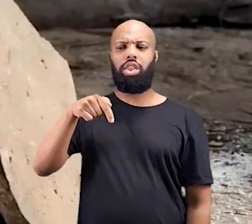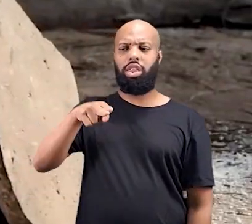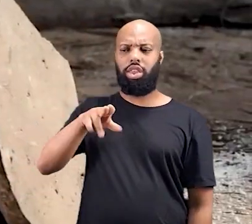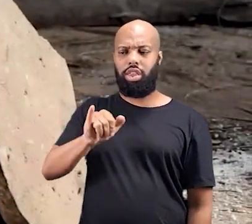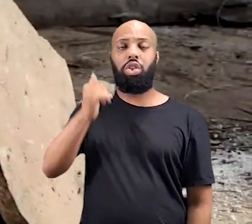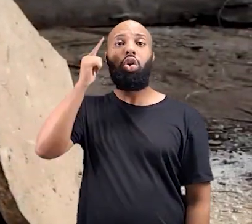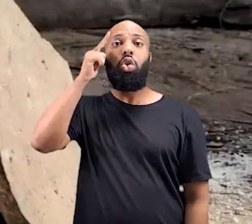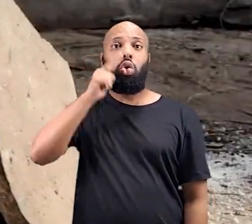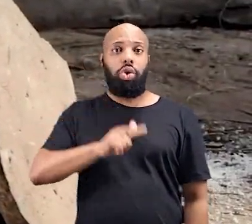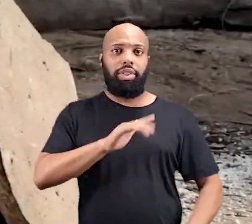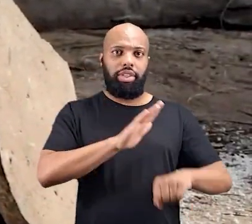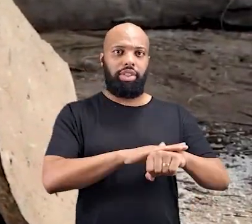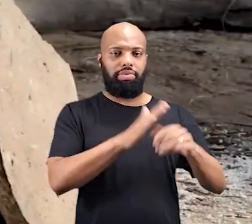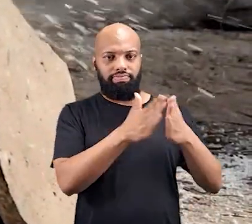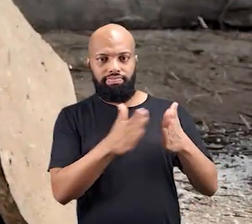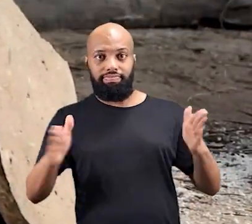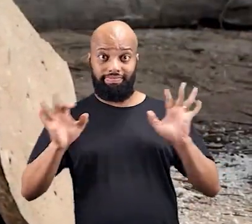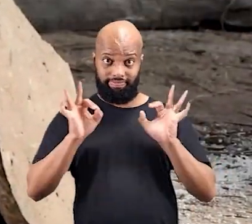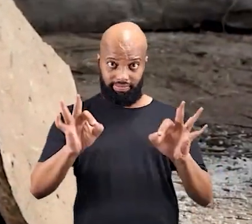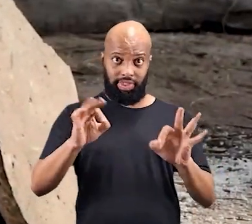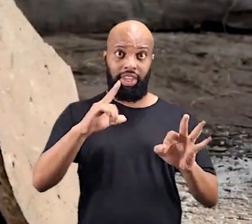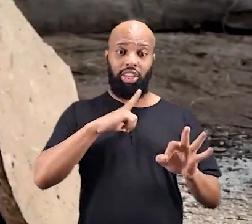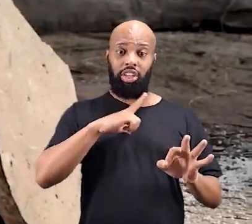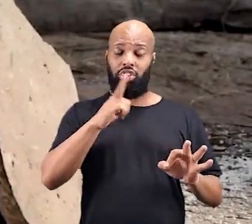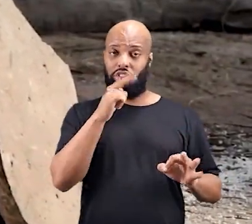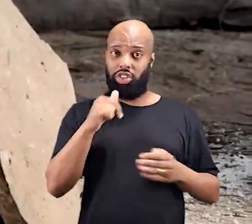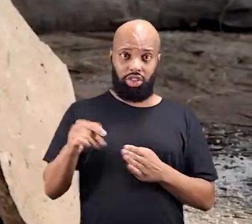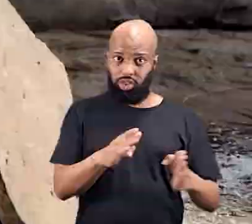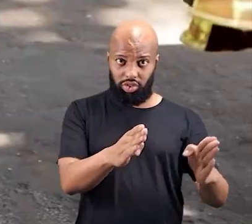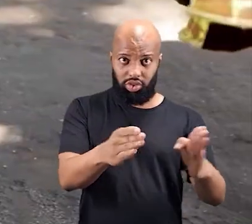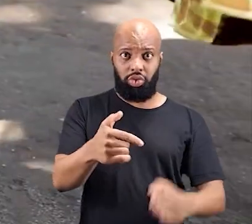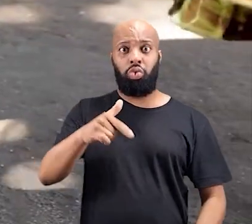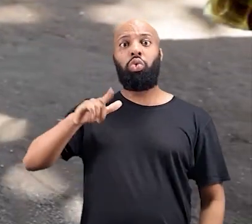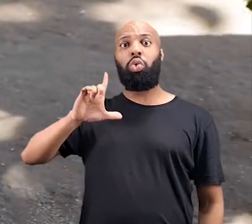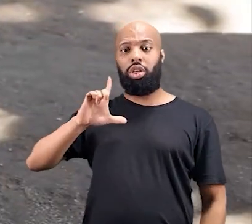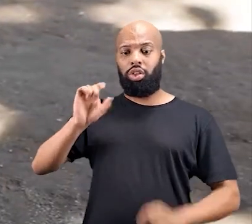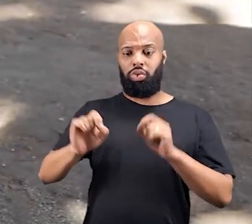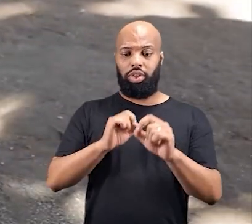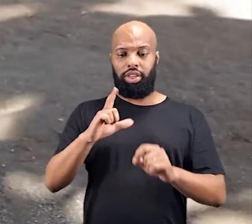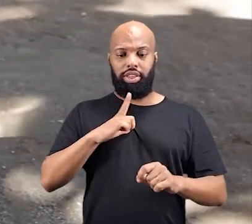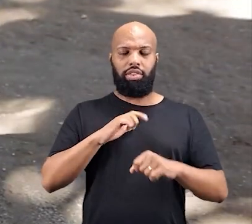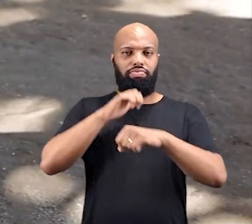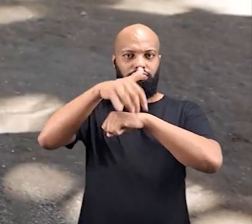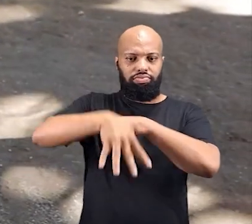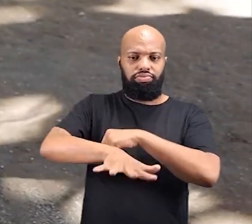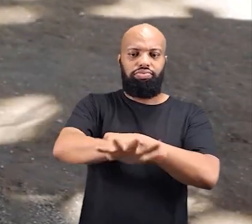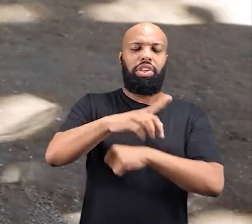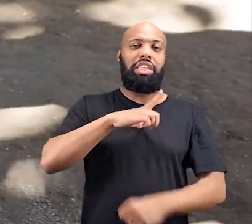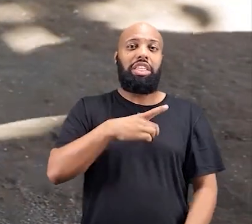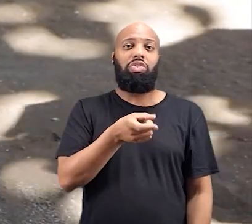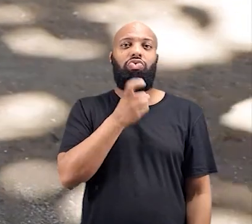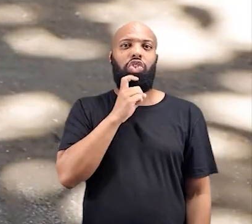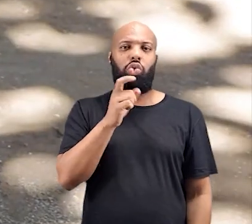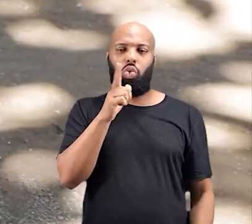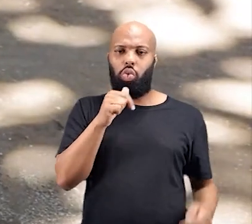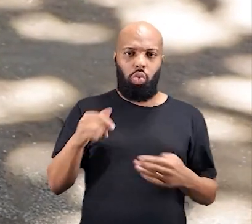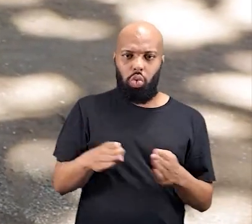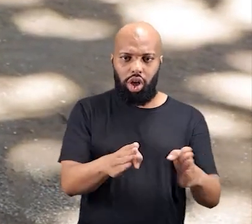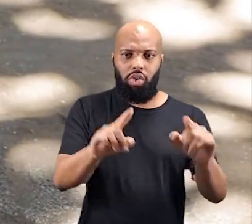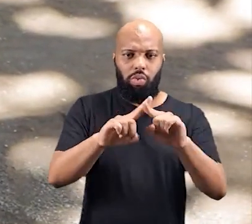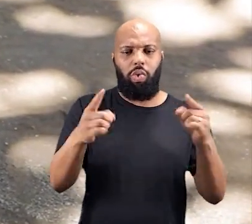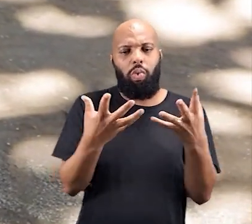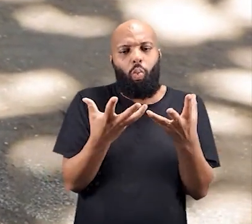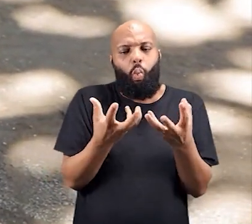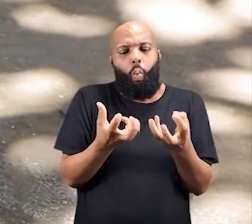né? Que era bem gelado. Mas como secou, né? A gente leva lá no rio, lá no centro, para lá. Porque se só